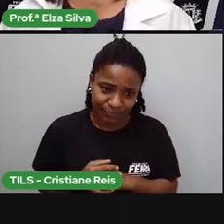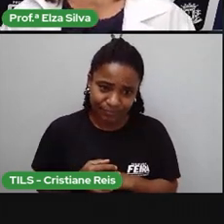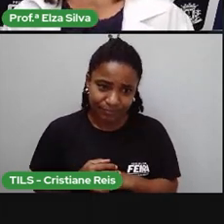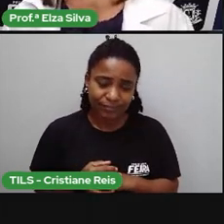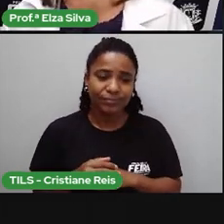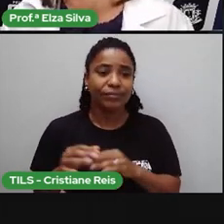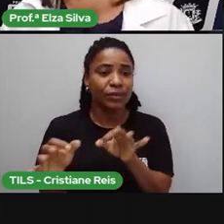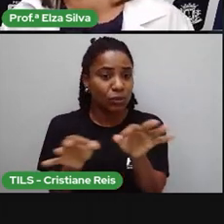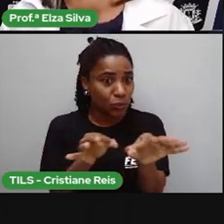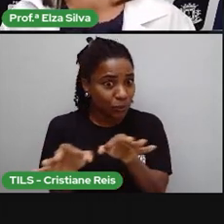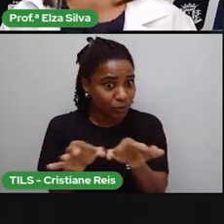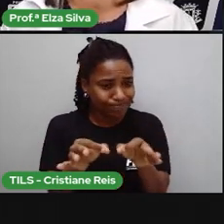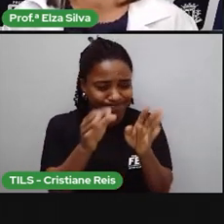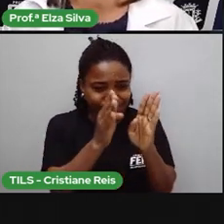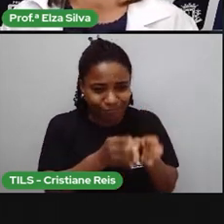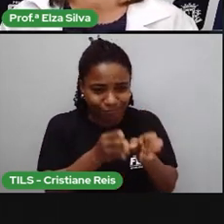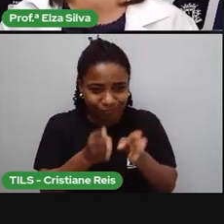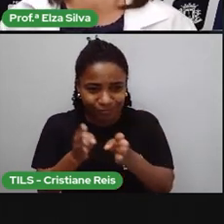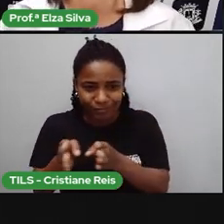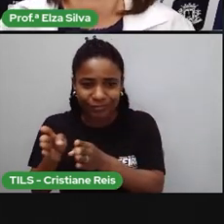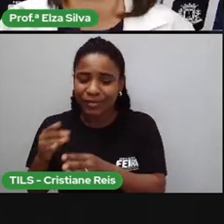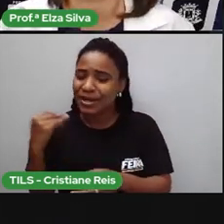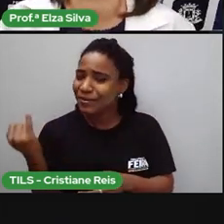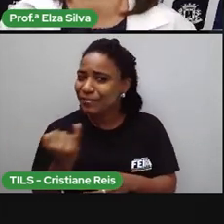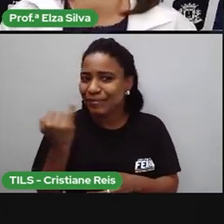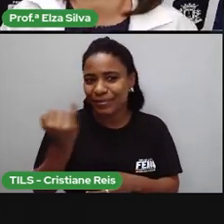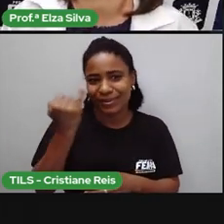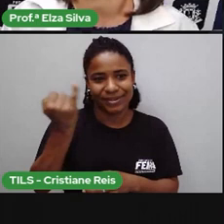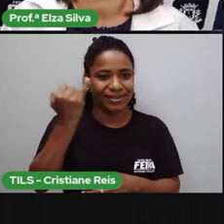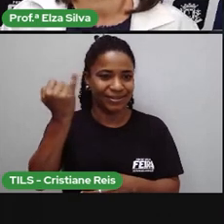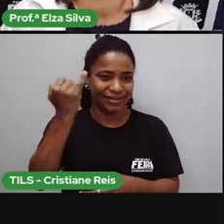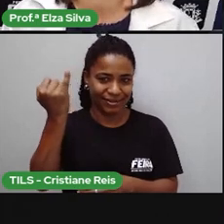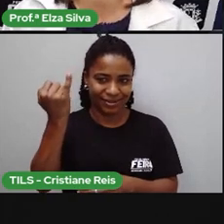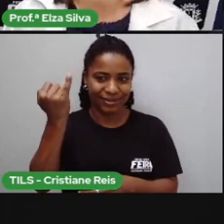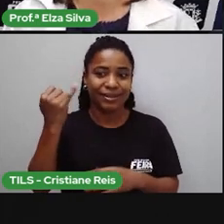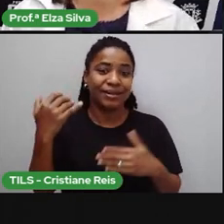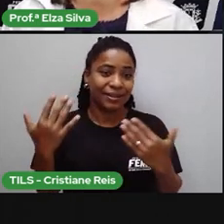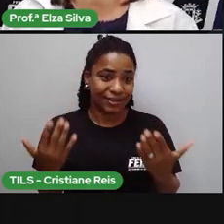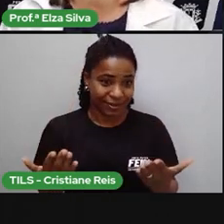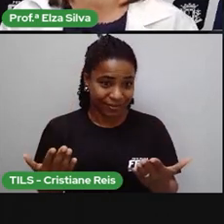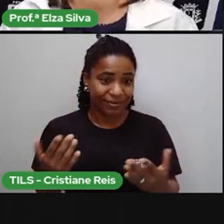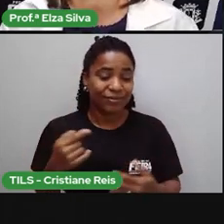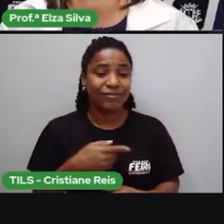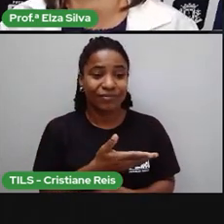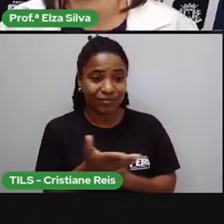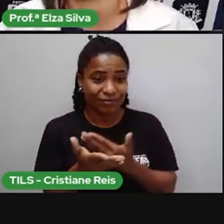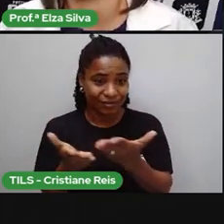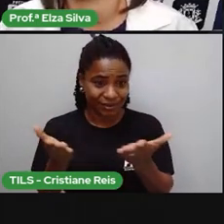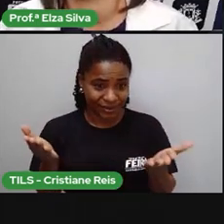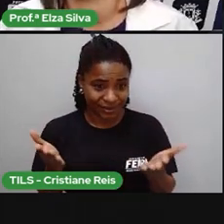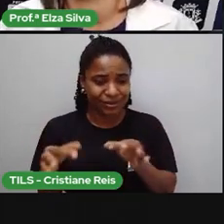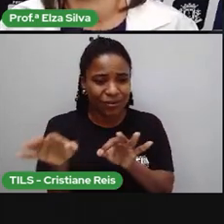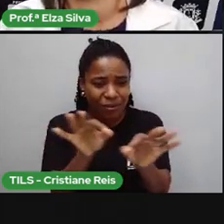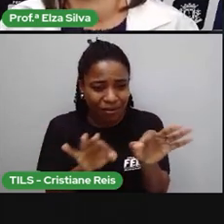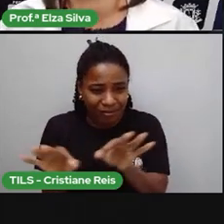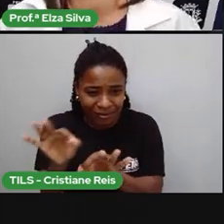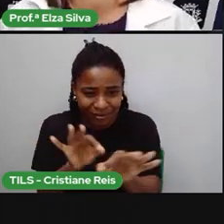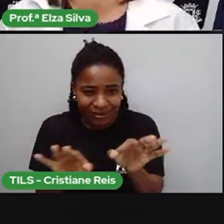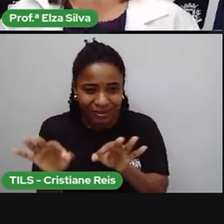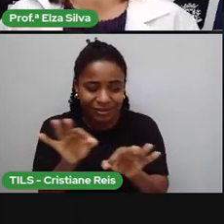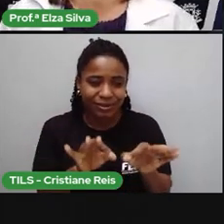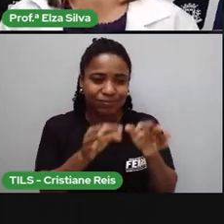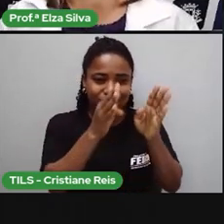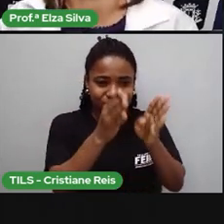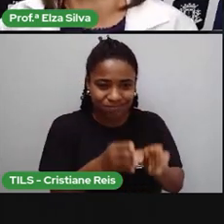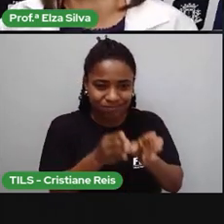para a gente aprender. Por isso, eu sugiro que no caderno vocês organizem-se para